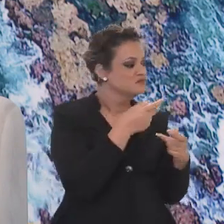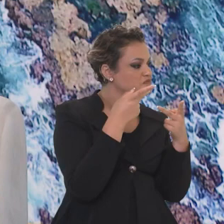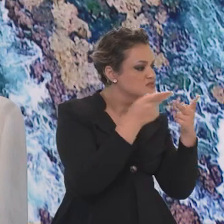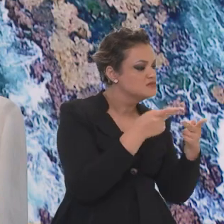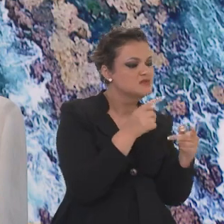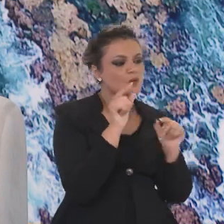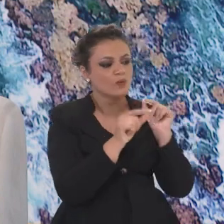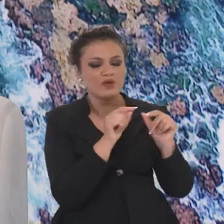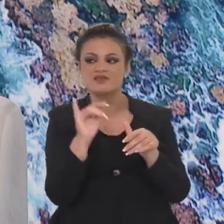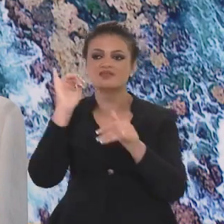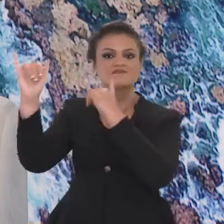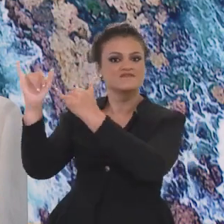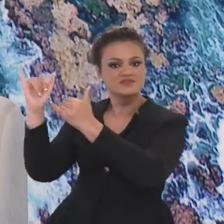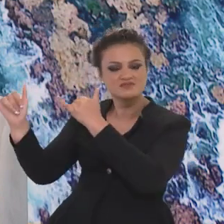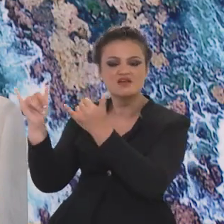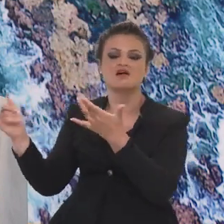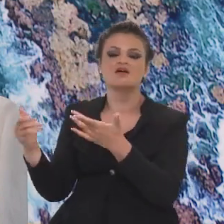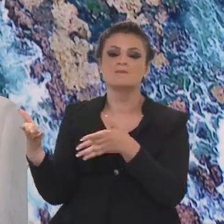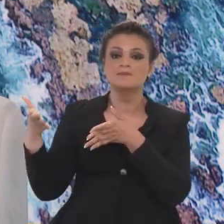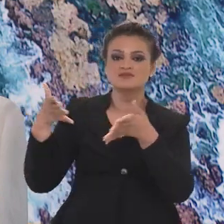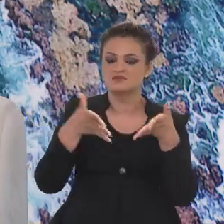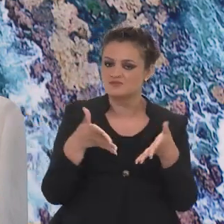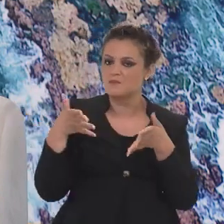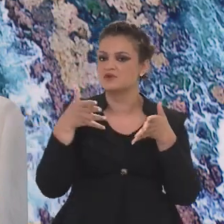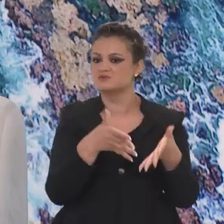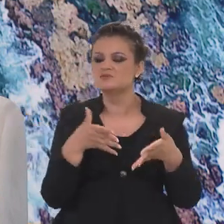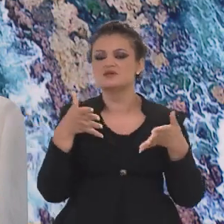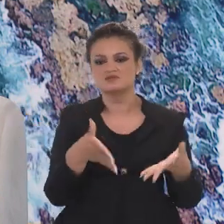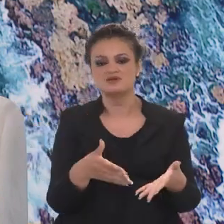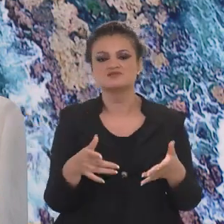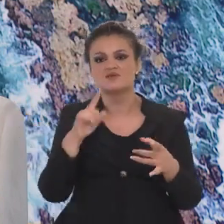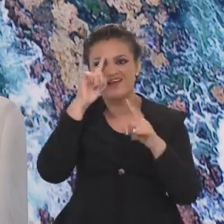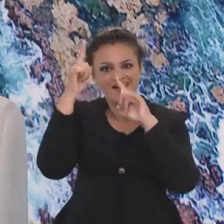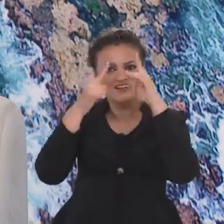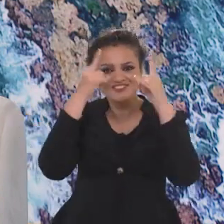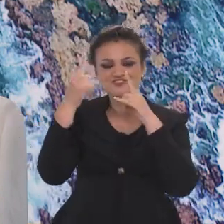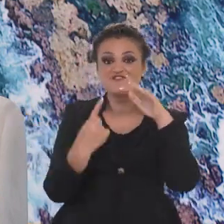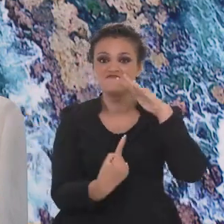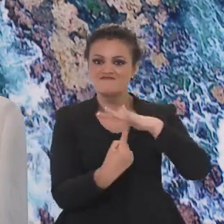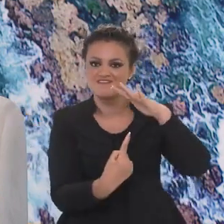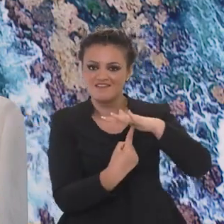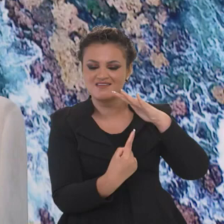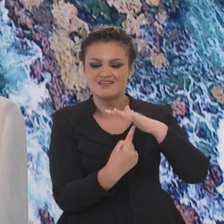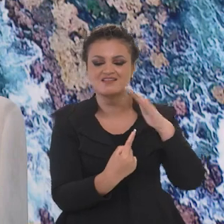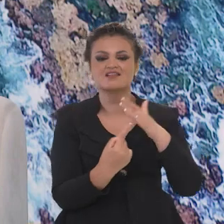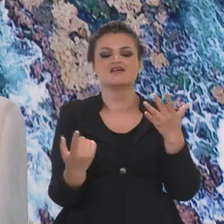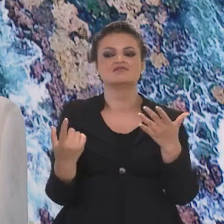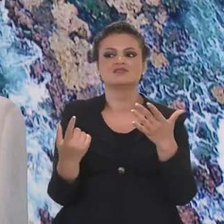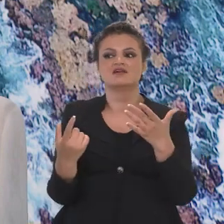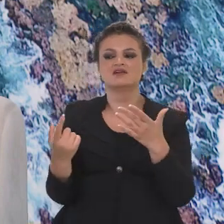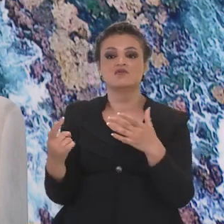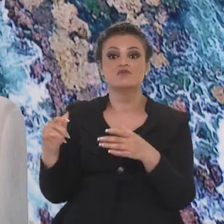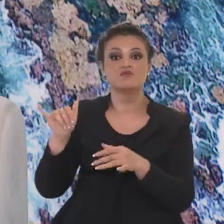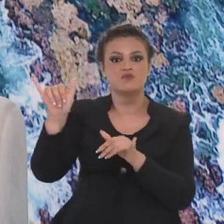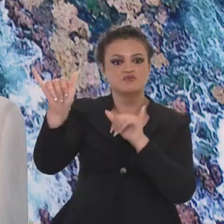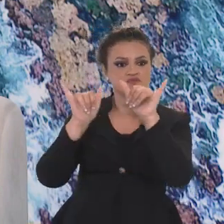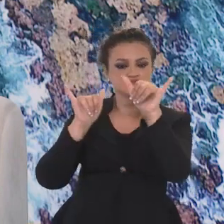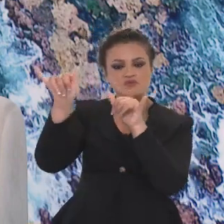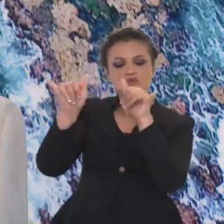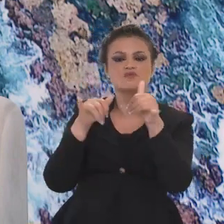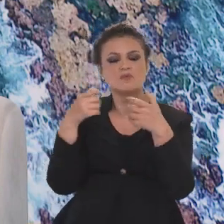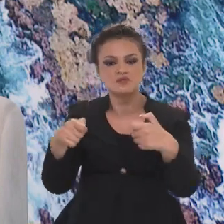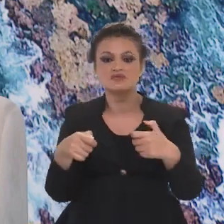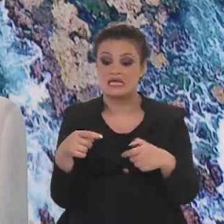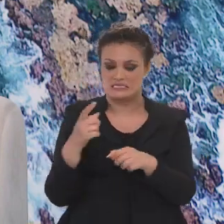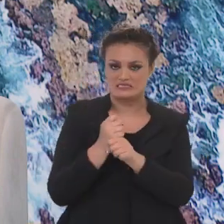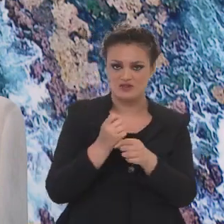vinda de agências, dialogar com o mundo, participação efetiva de forma sensorial e criativa nas feiras internacionais, aumento dos